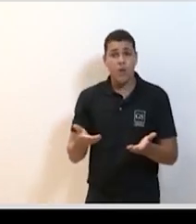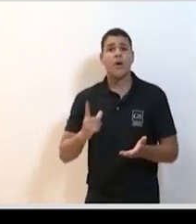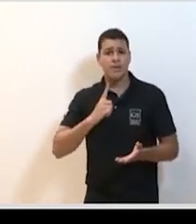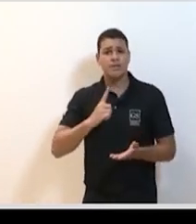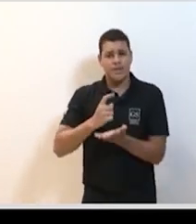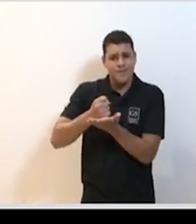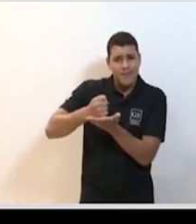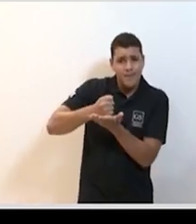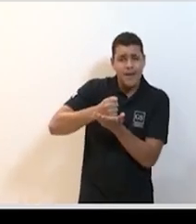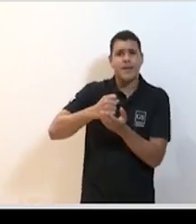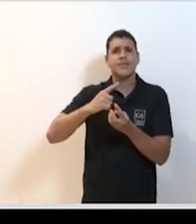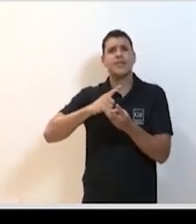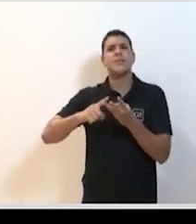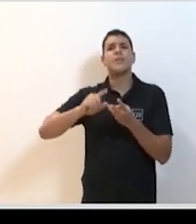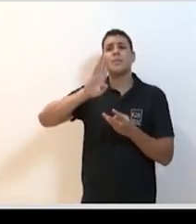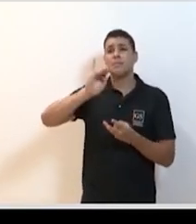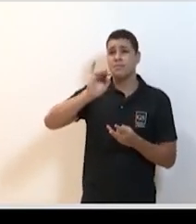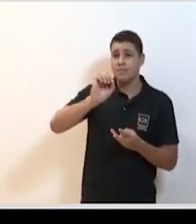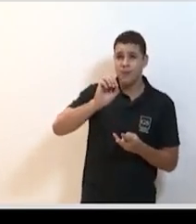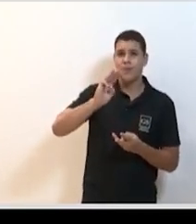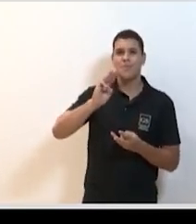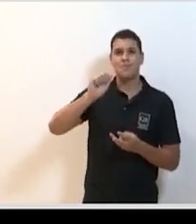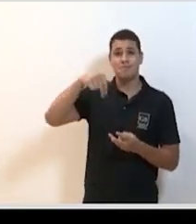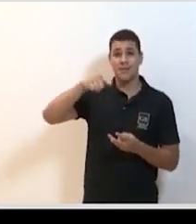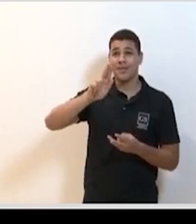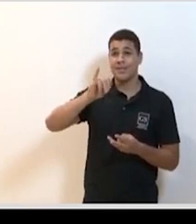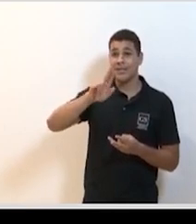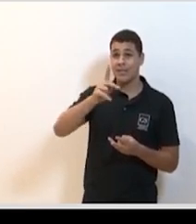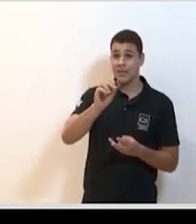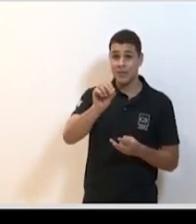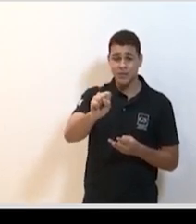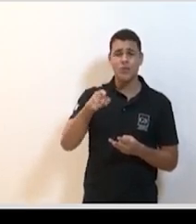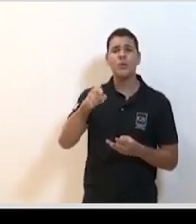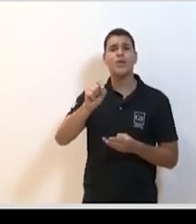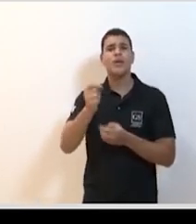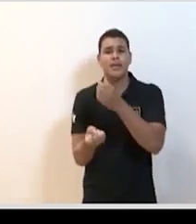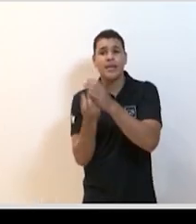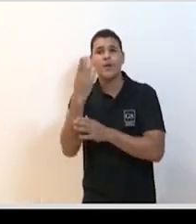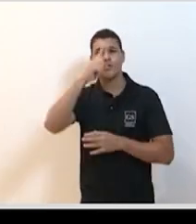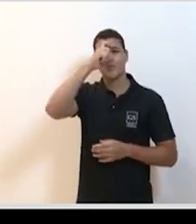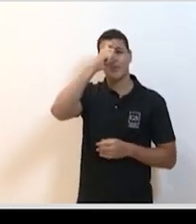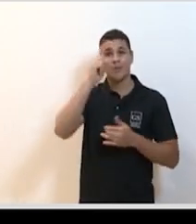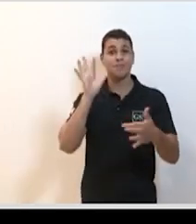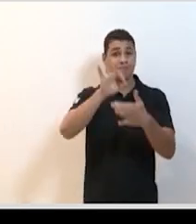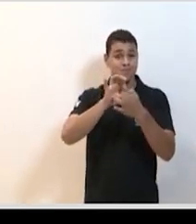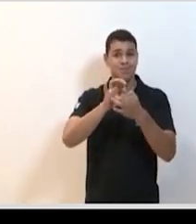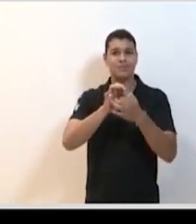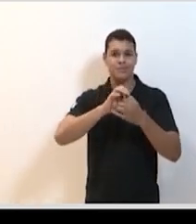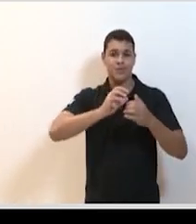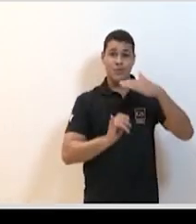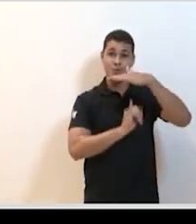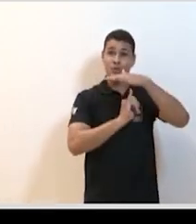parte dos medicamentos que a gente está usando no INE nesse teste terapêutico a construção do novo hospital vinculado ao Instituto Nacional de Infectologia de onde eu trabalho